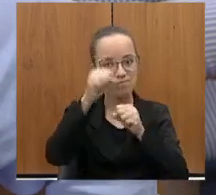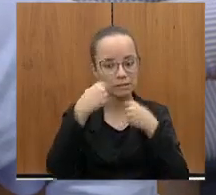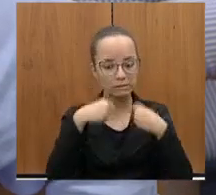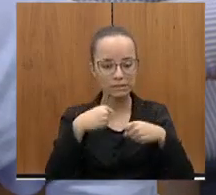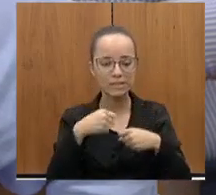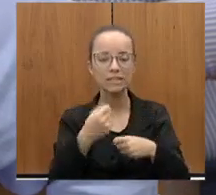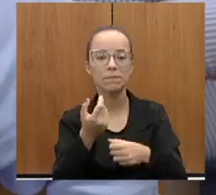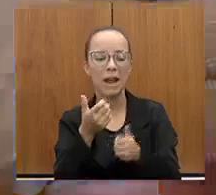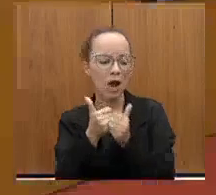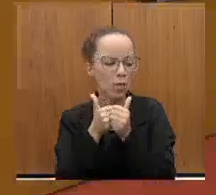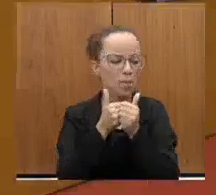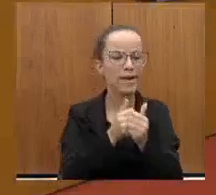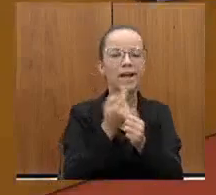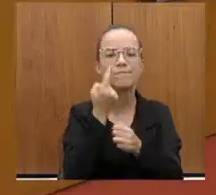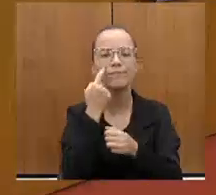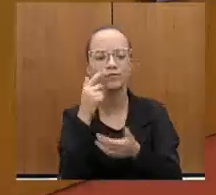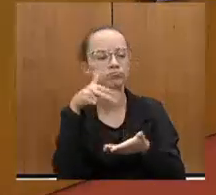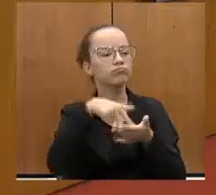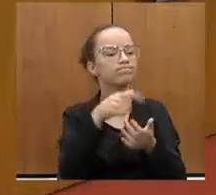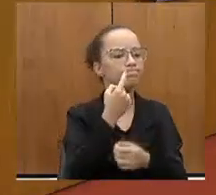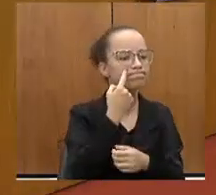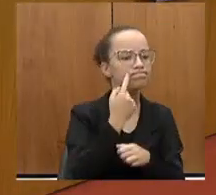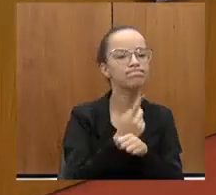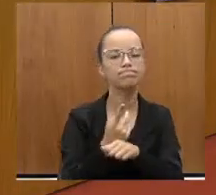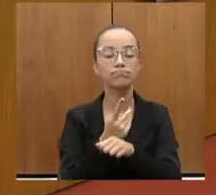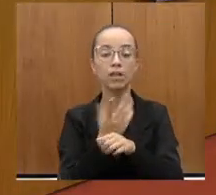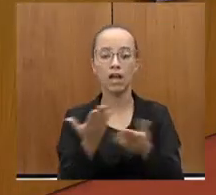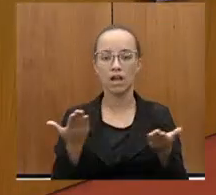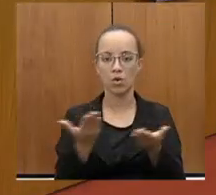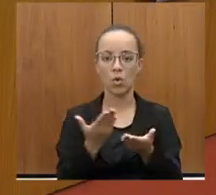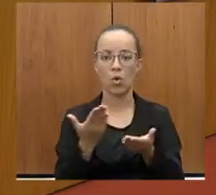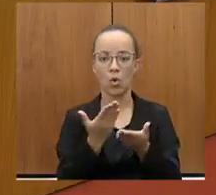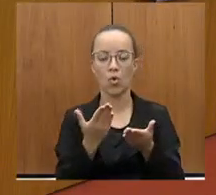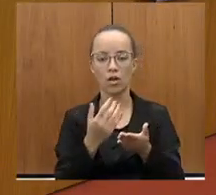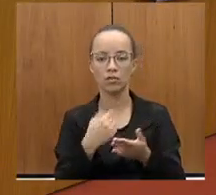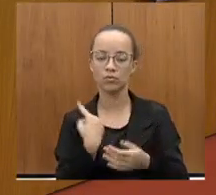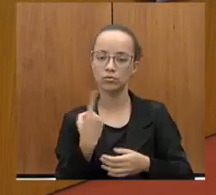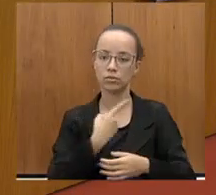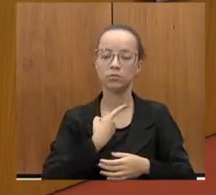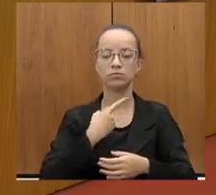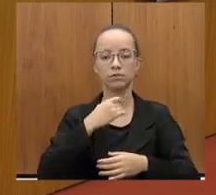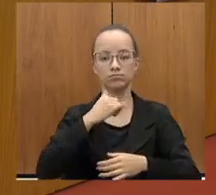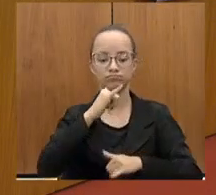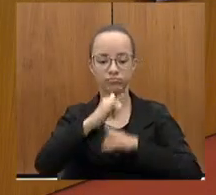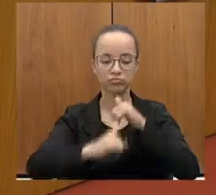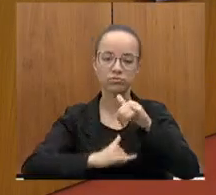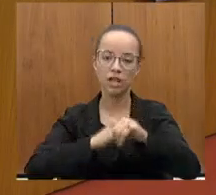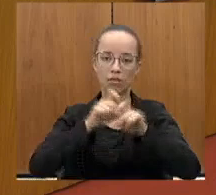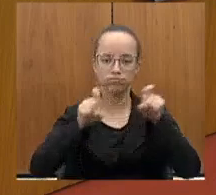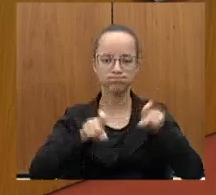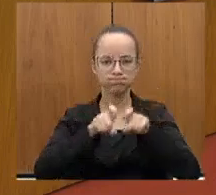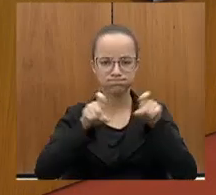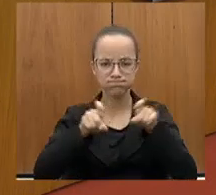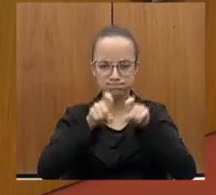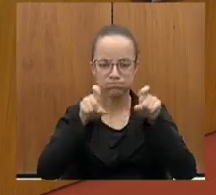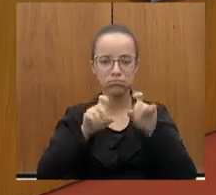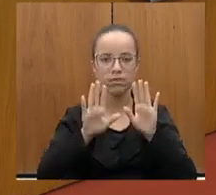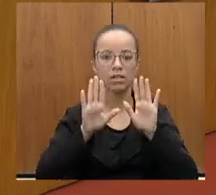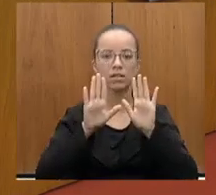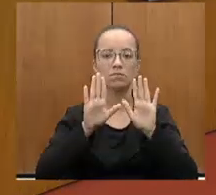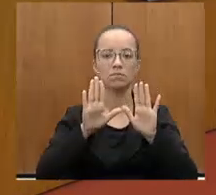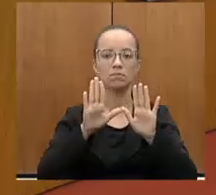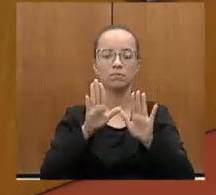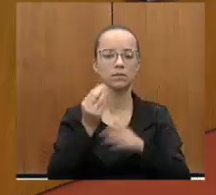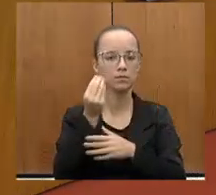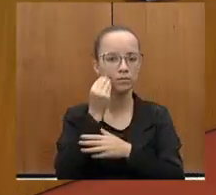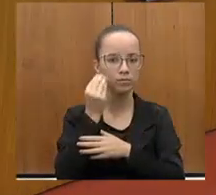críticos, como eu mencionei, isso está sendo digitalizado, a gente está já referenciando esses pontos também, para